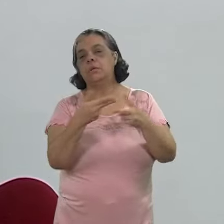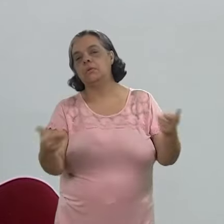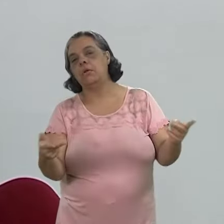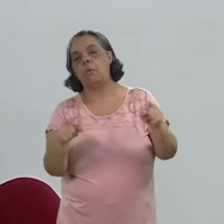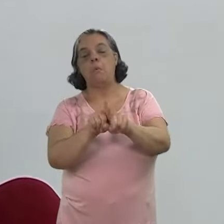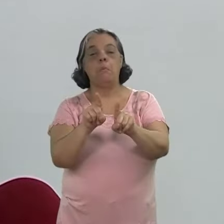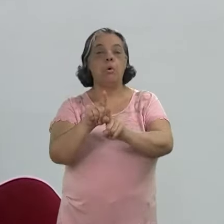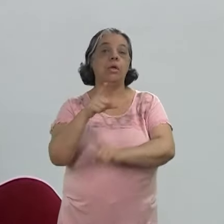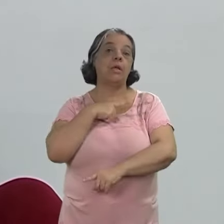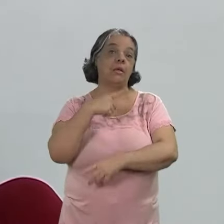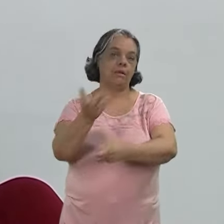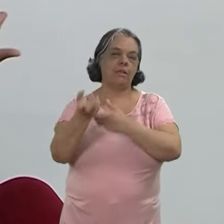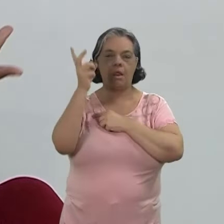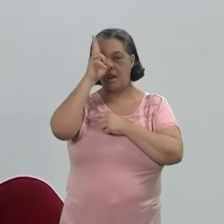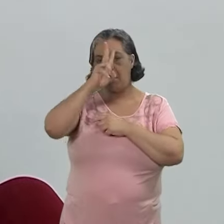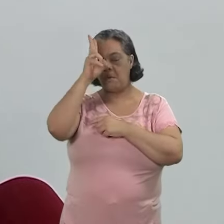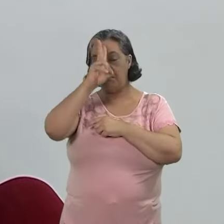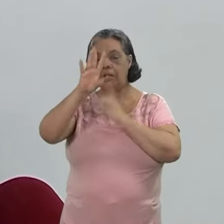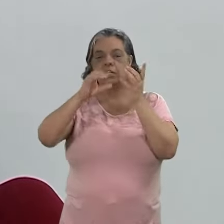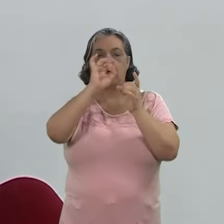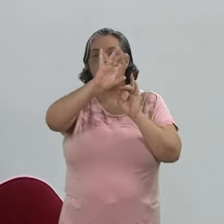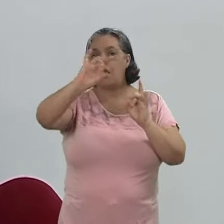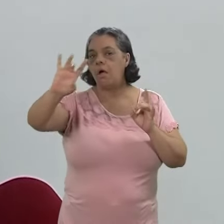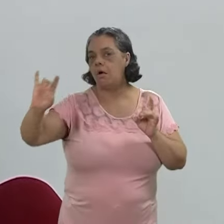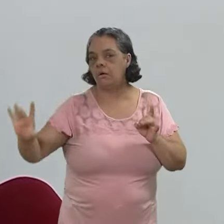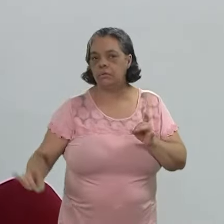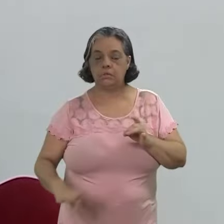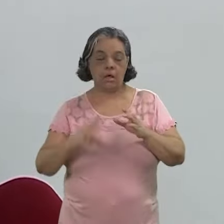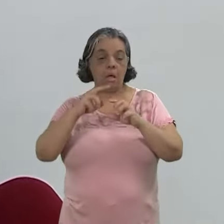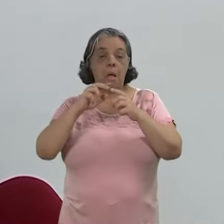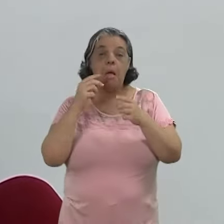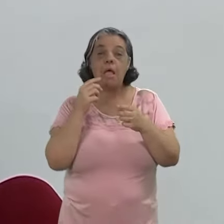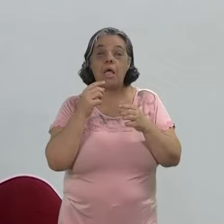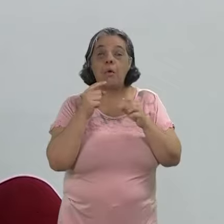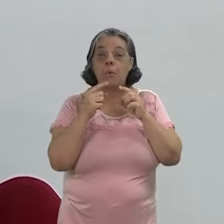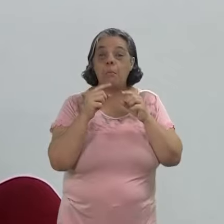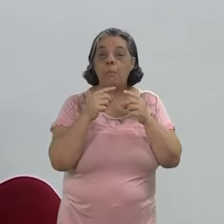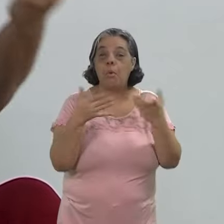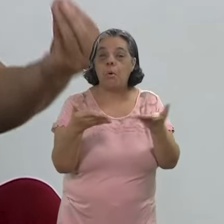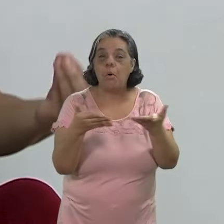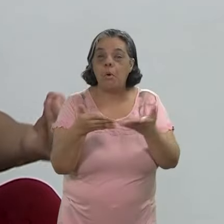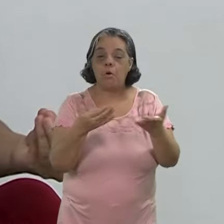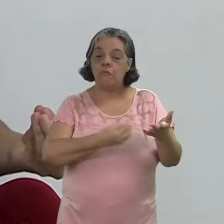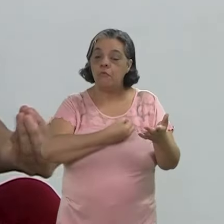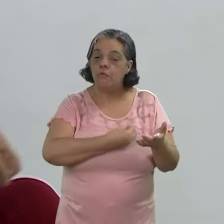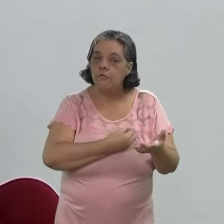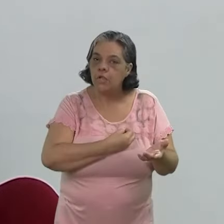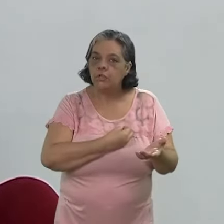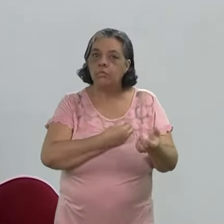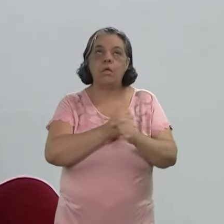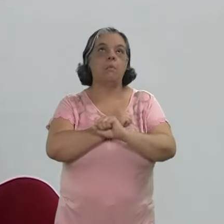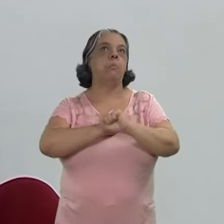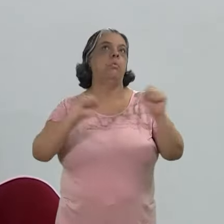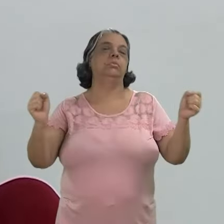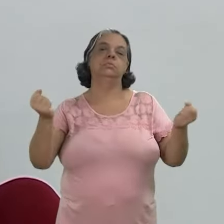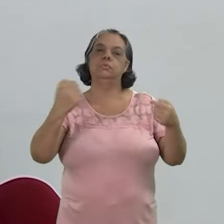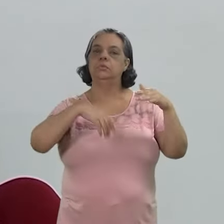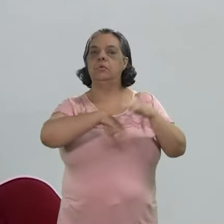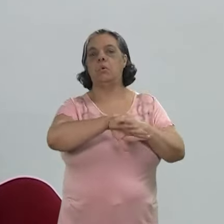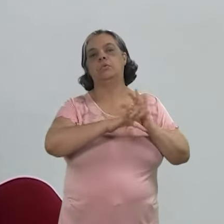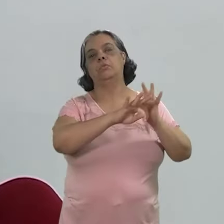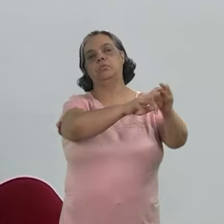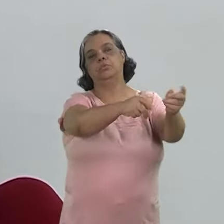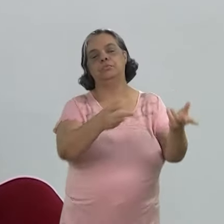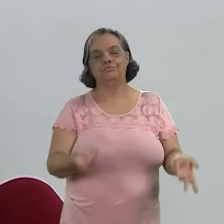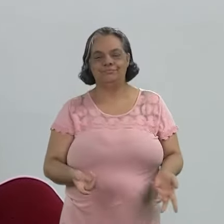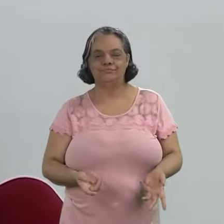Porque, por mais que a gente queira lembrar, de cada matéria feita, de cada momento vivido, é impossível a gente guardar